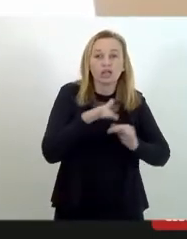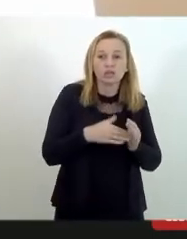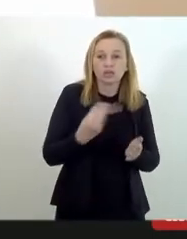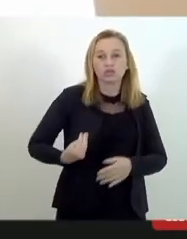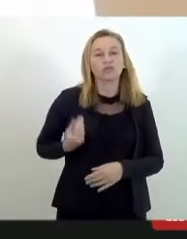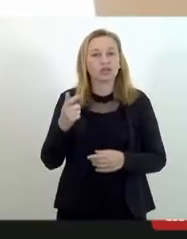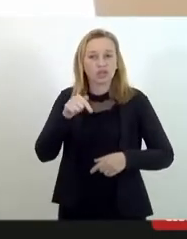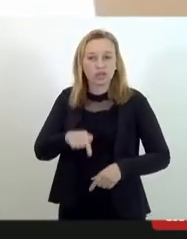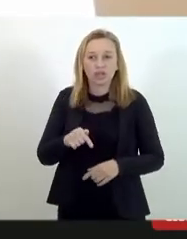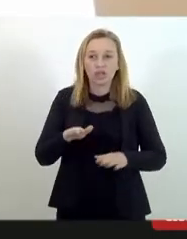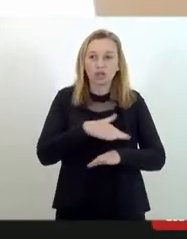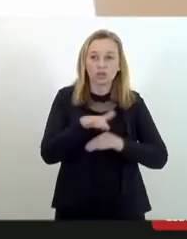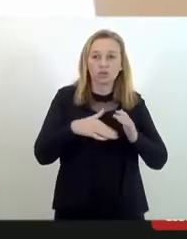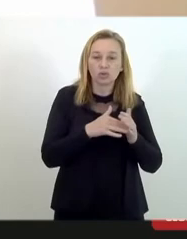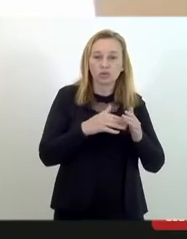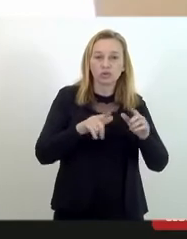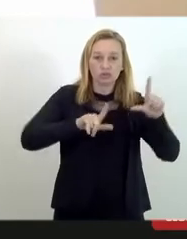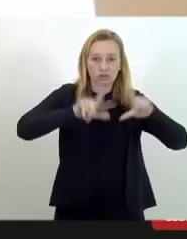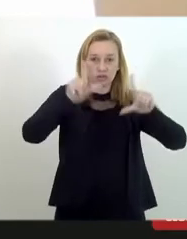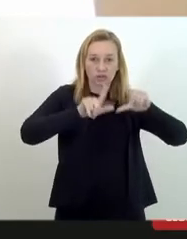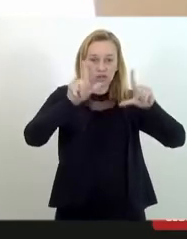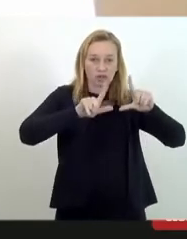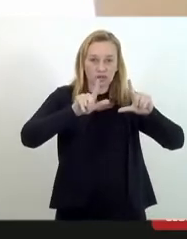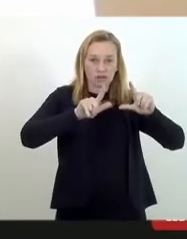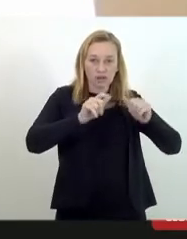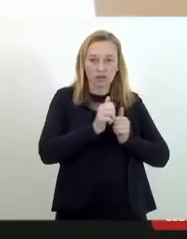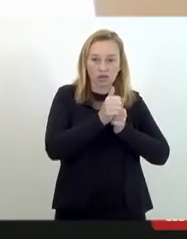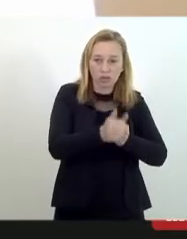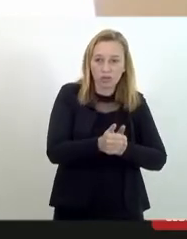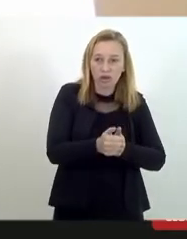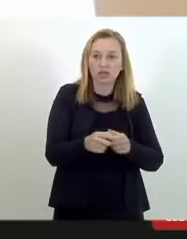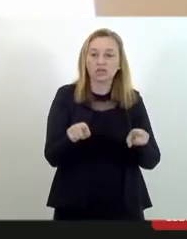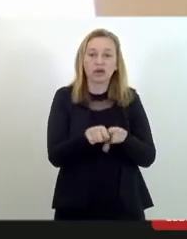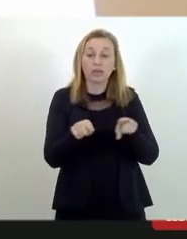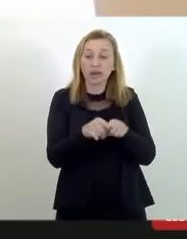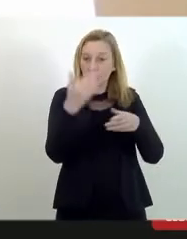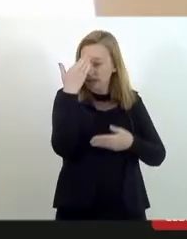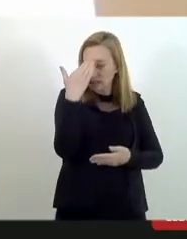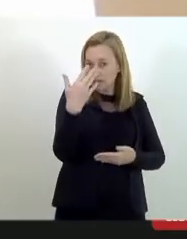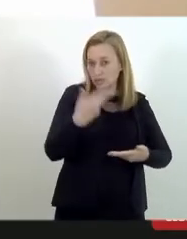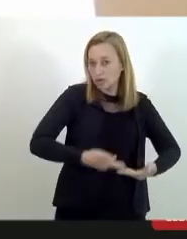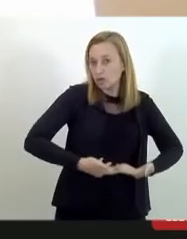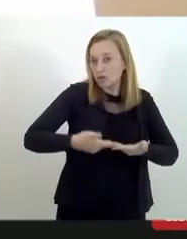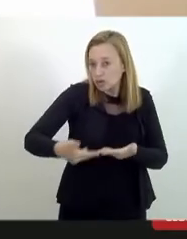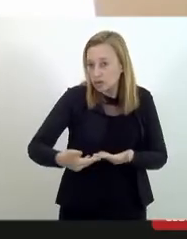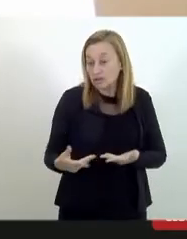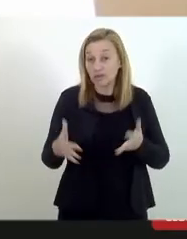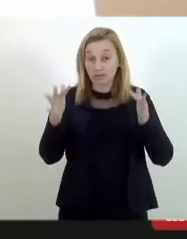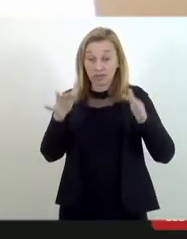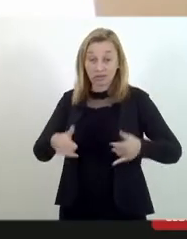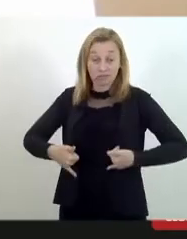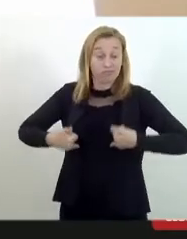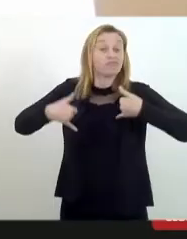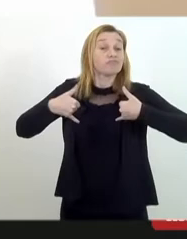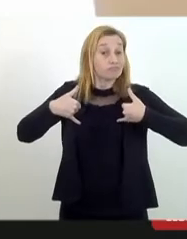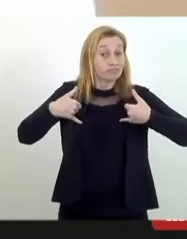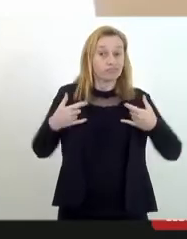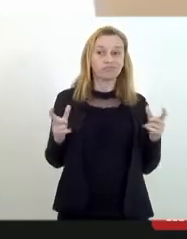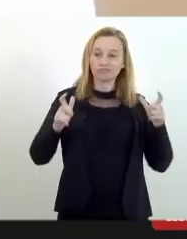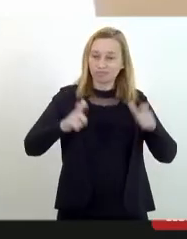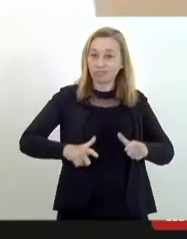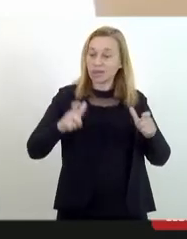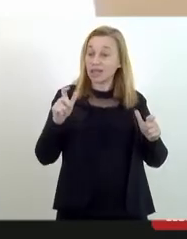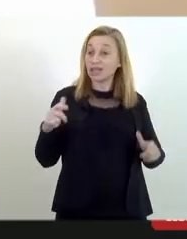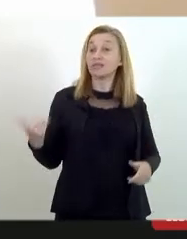presentes, a todos que nos assistem pela TV. De início, quero agradecer o convite, me sinto muito honrado nesse espaço tão central e